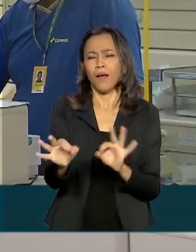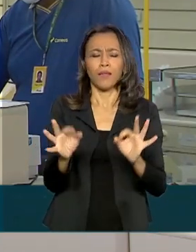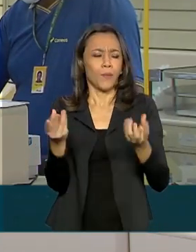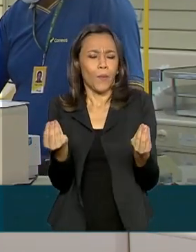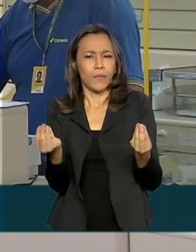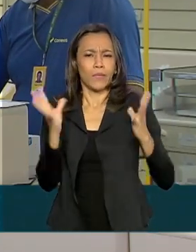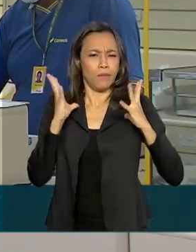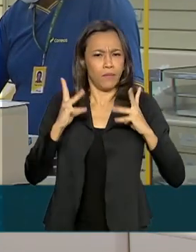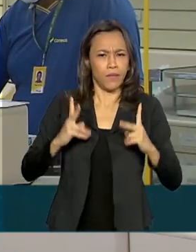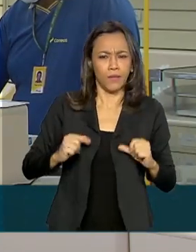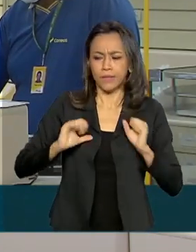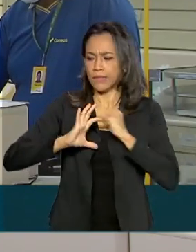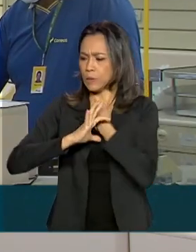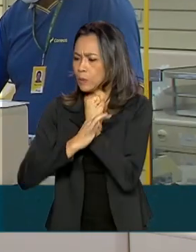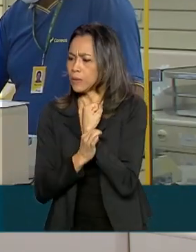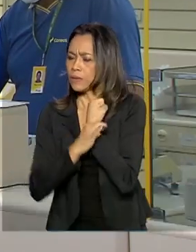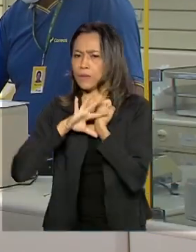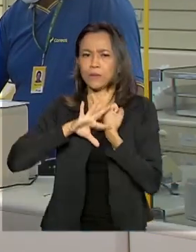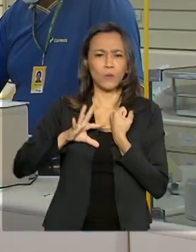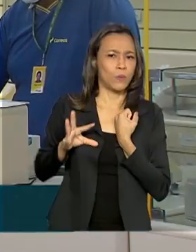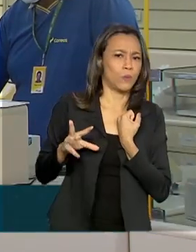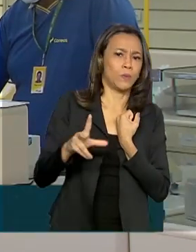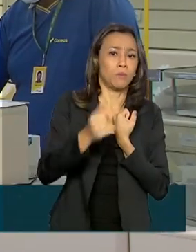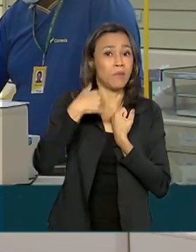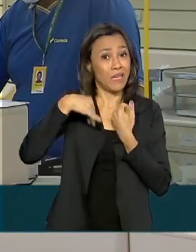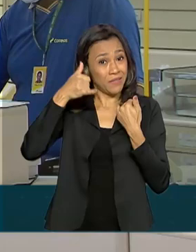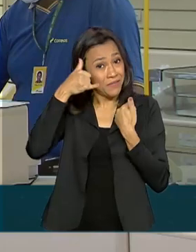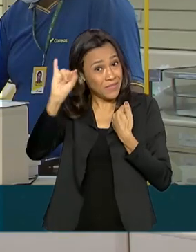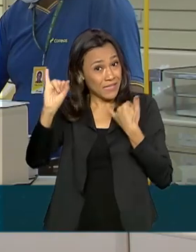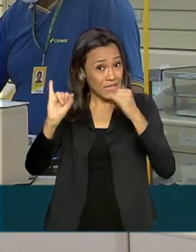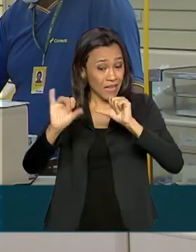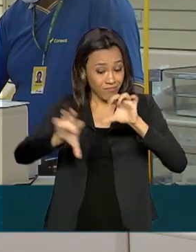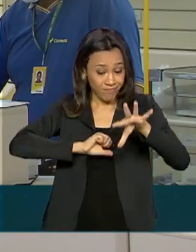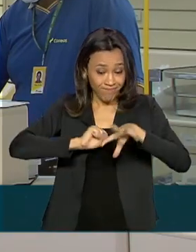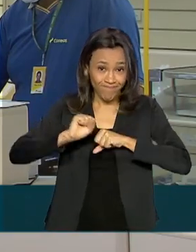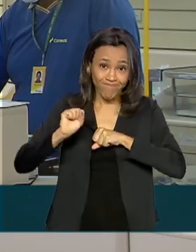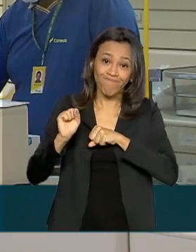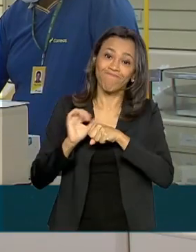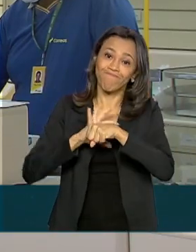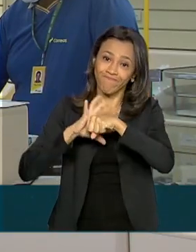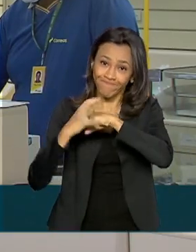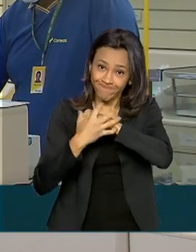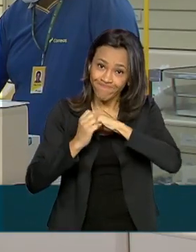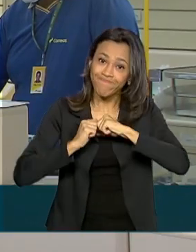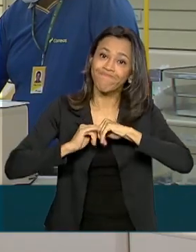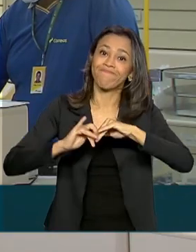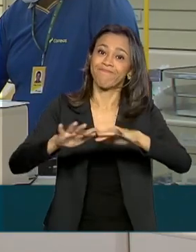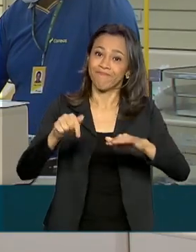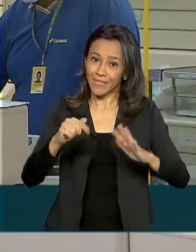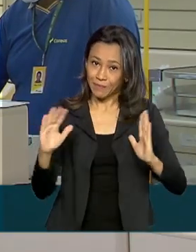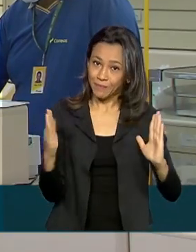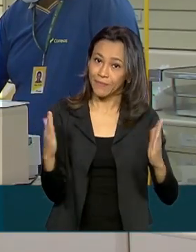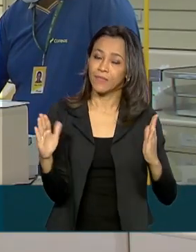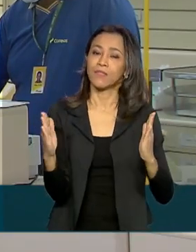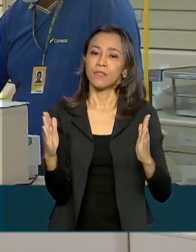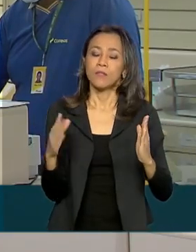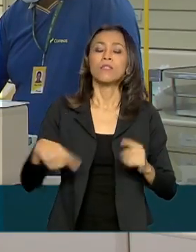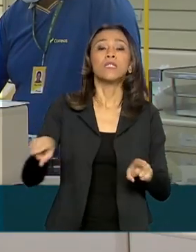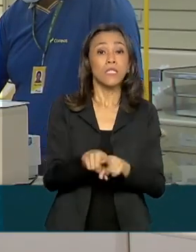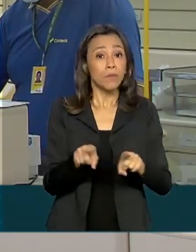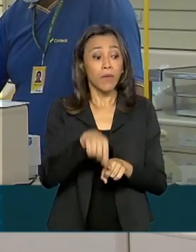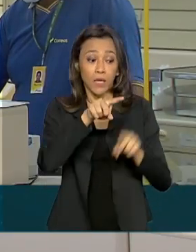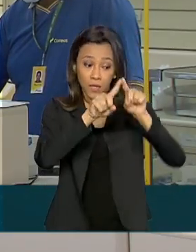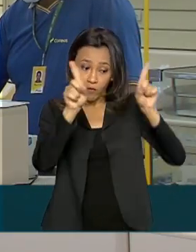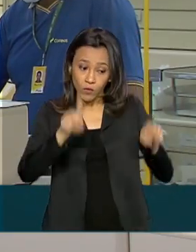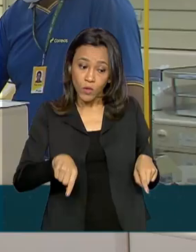higiene e segurança estão sendo tomadas para evitar contaminação neste momento de pandemia. E funcionários foram